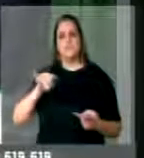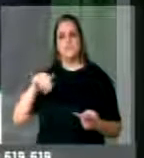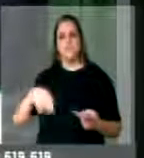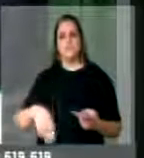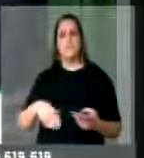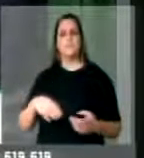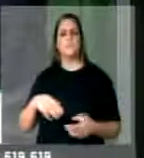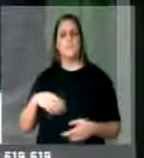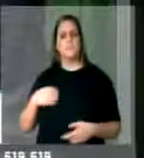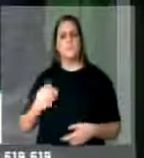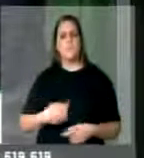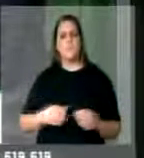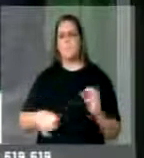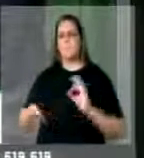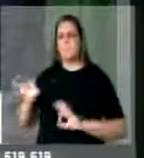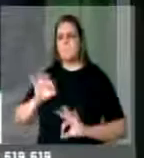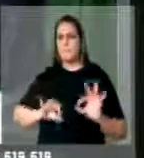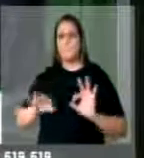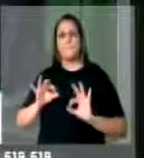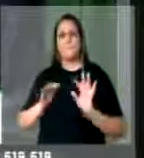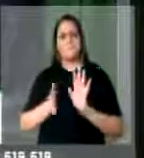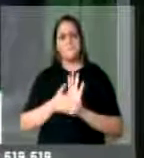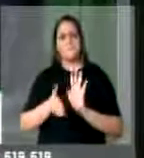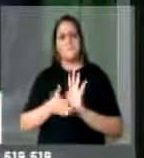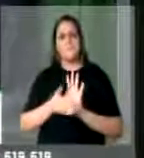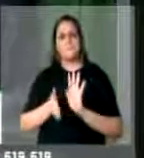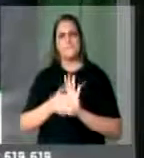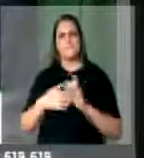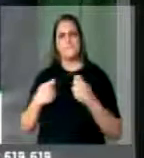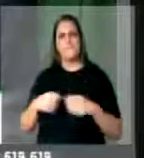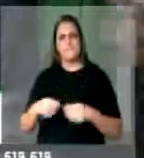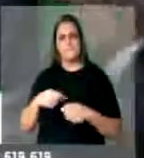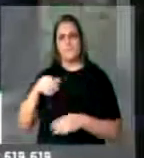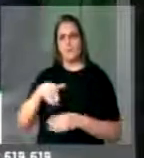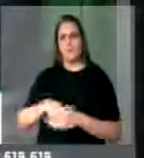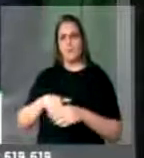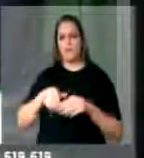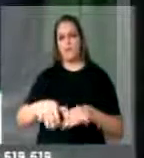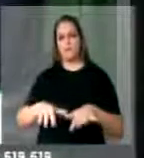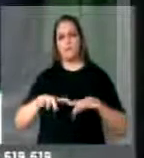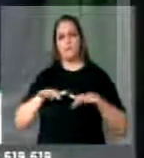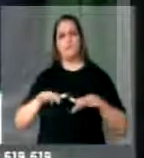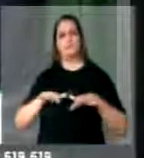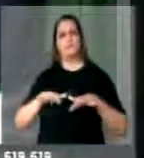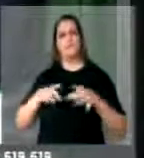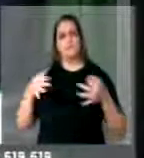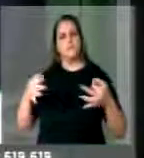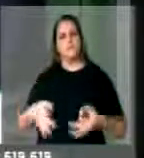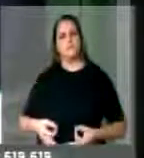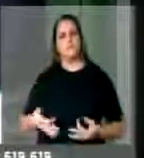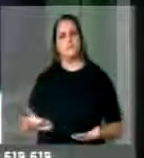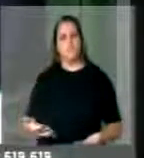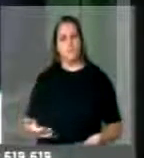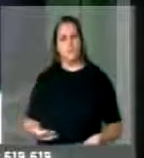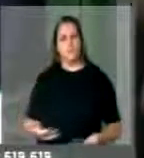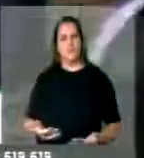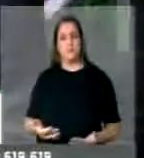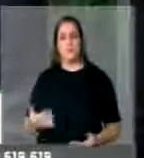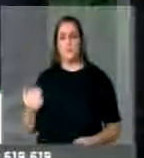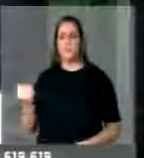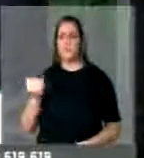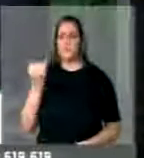construiu uma proposta que devesse ser votada nesse plenário, com a devida consequência e